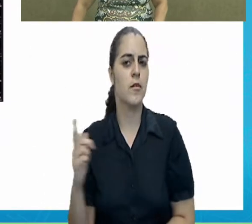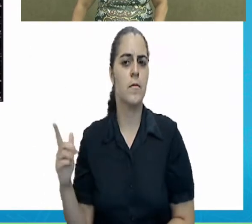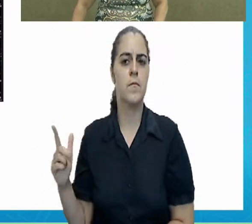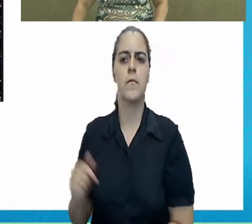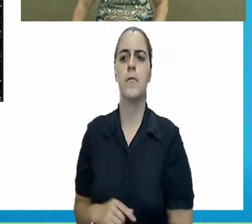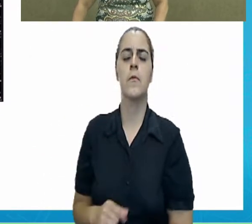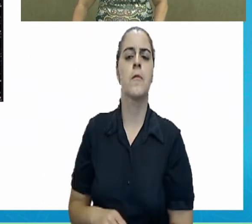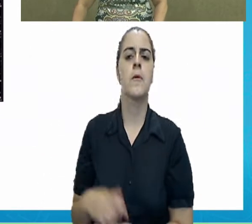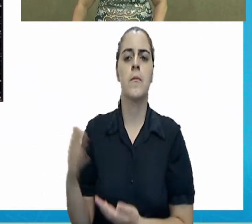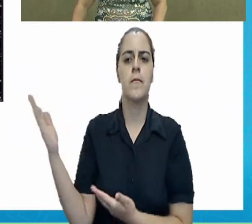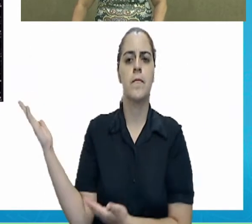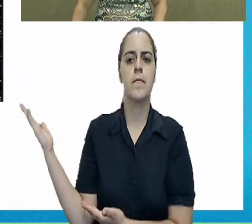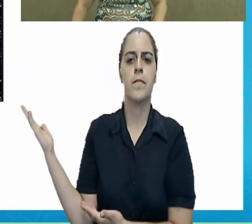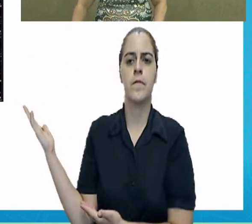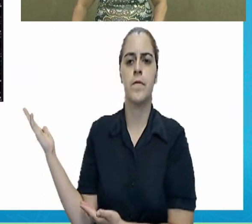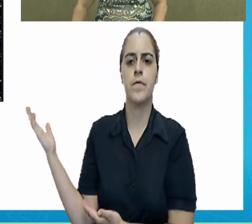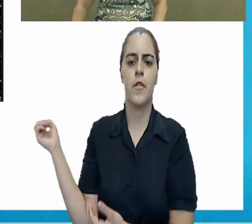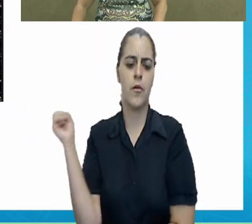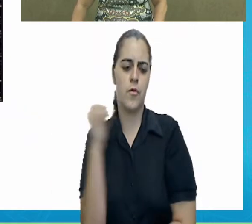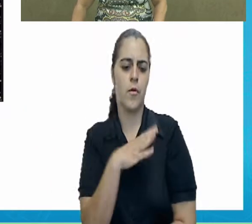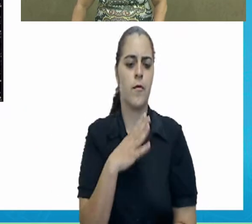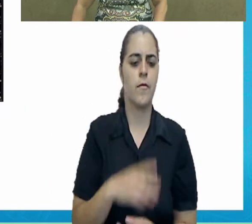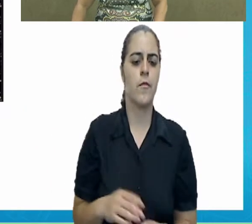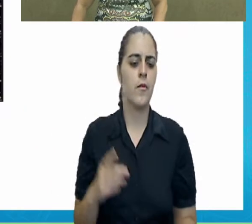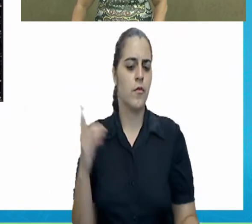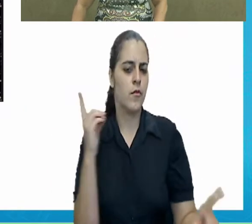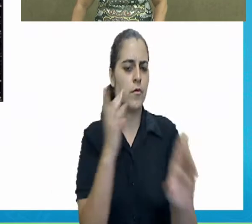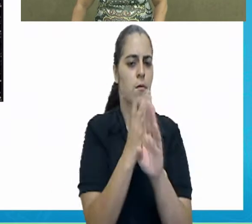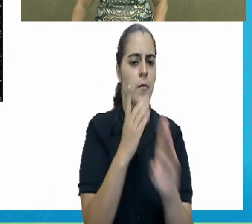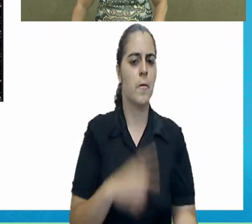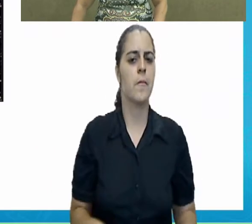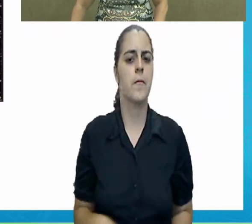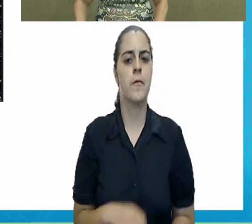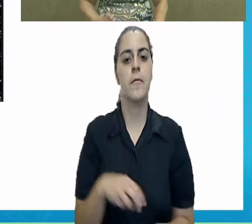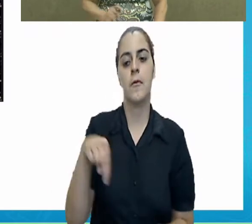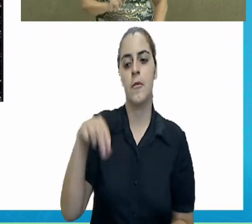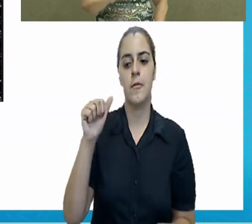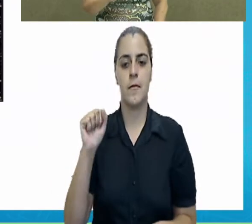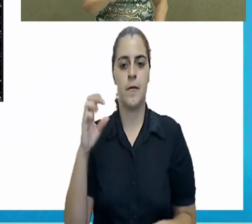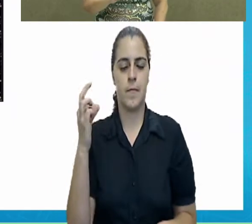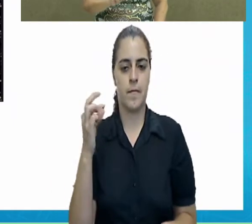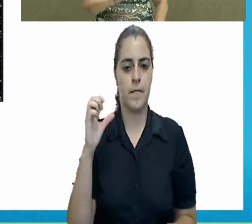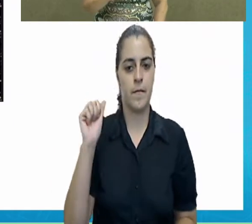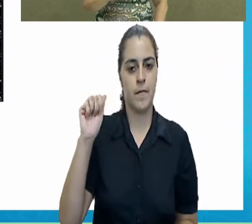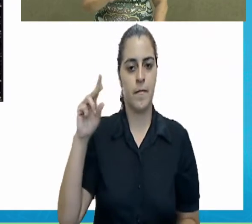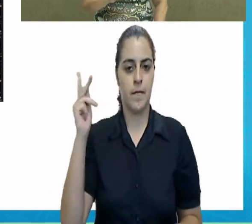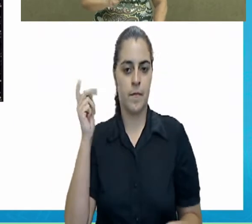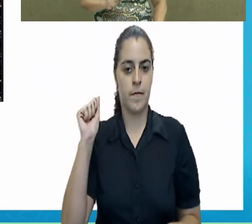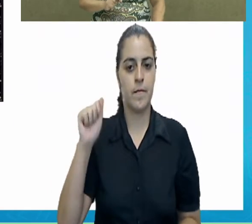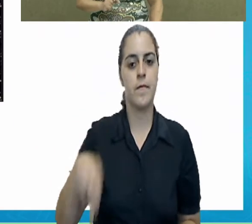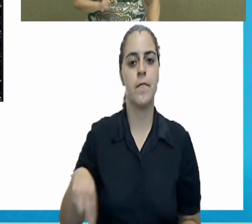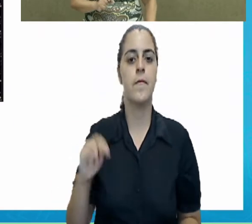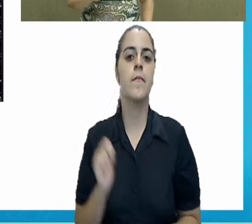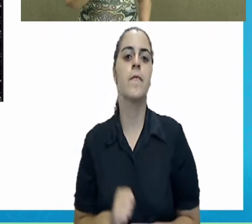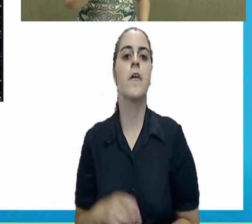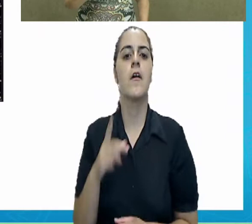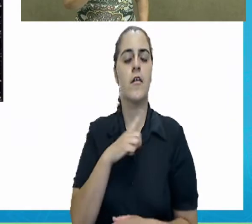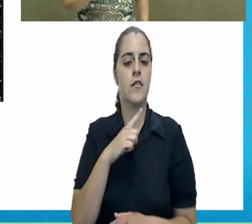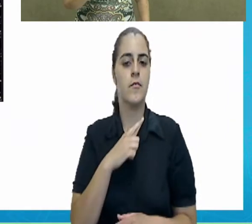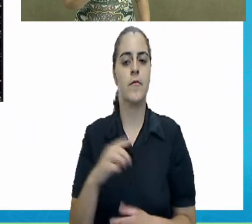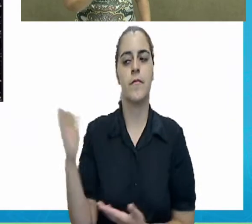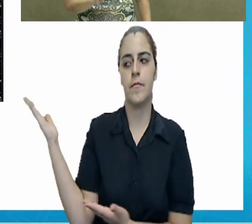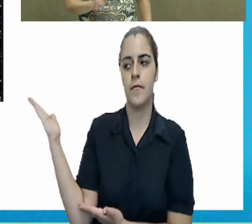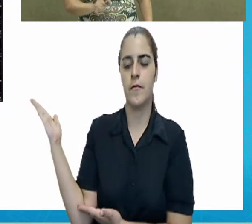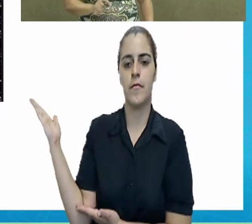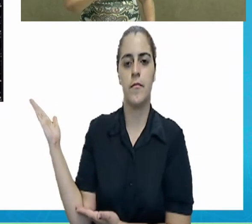disponíveis da supernova descoberta por Nathan. Então nós temos aí essa imagem do